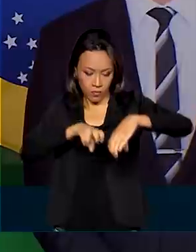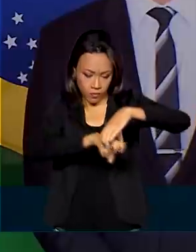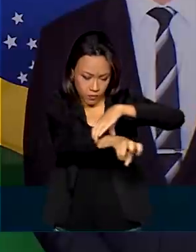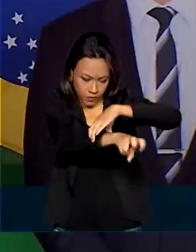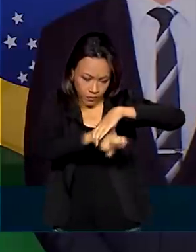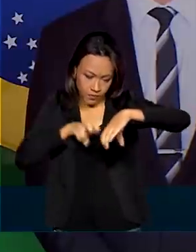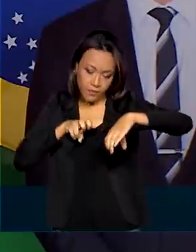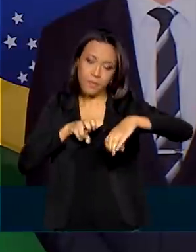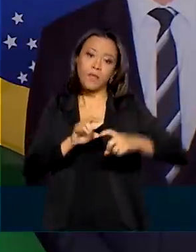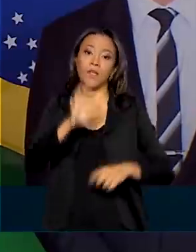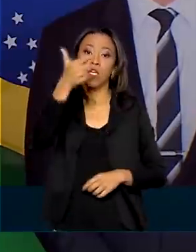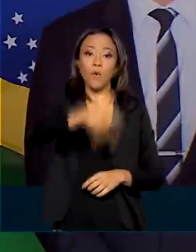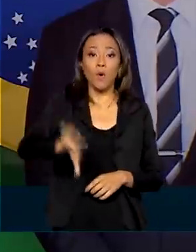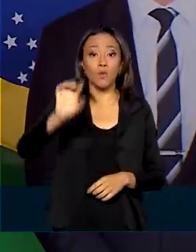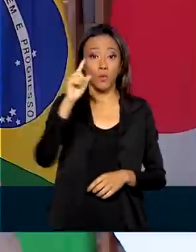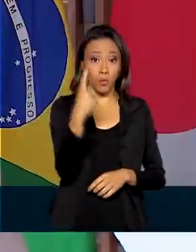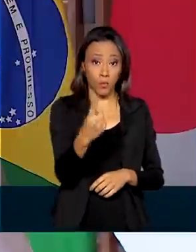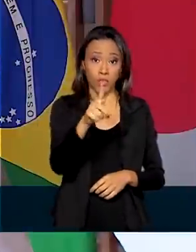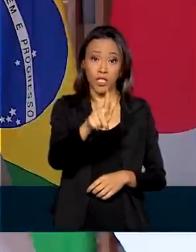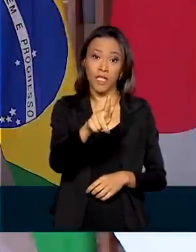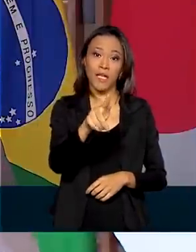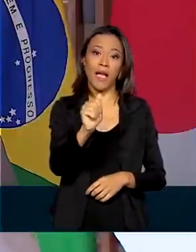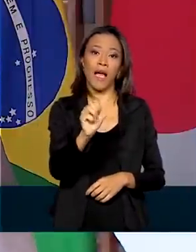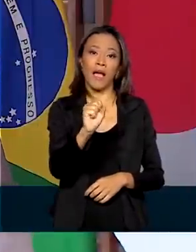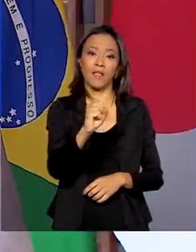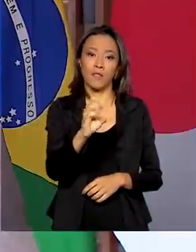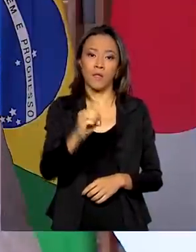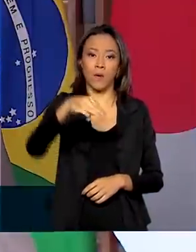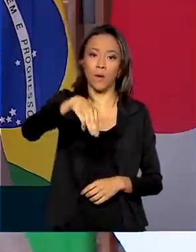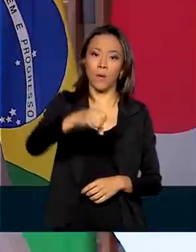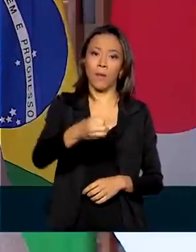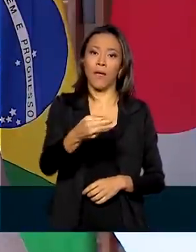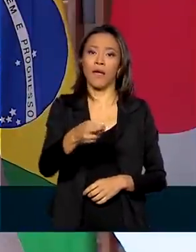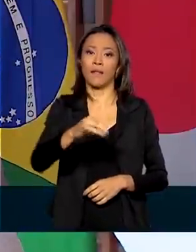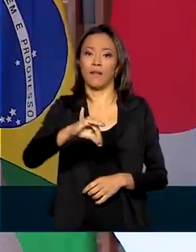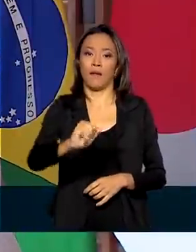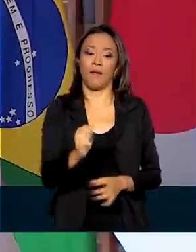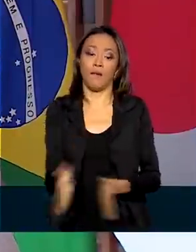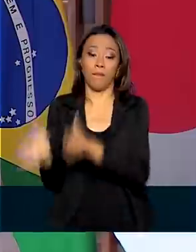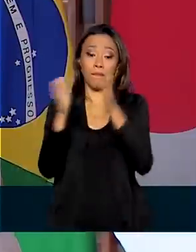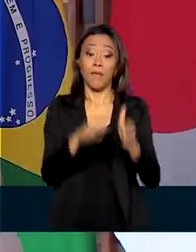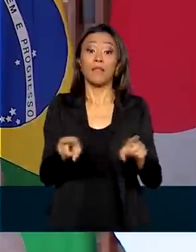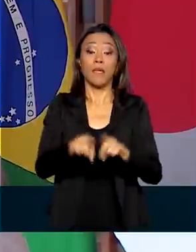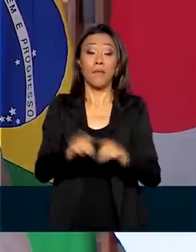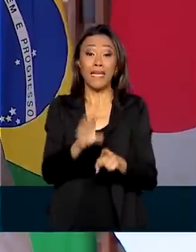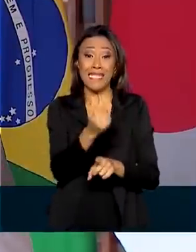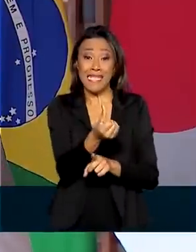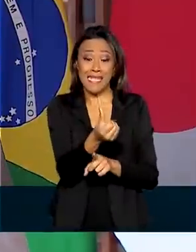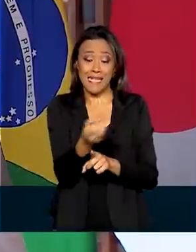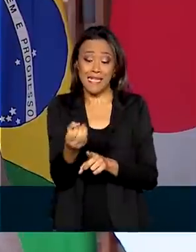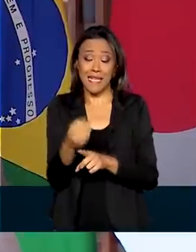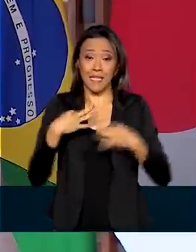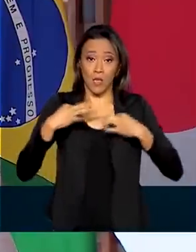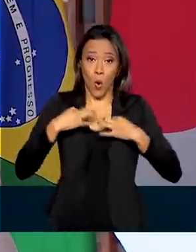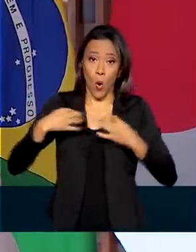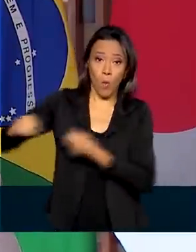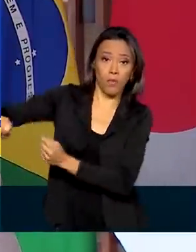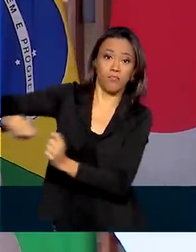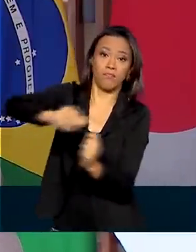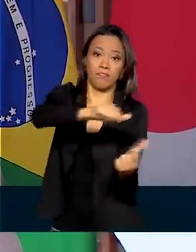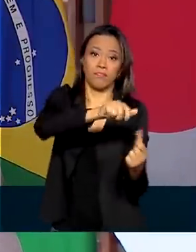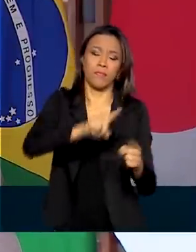e um aparelho de gasometria. O Japão também cedeu ao Brasil 600 roupas de proteção, 600 kits de